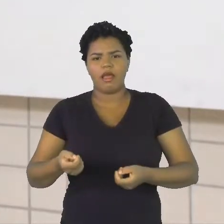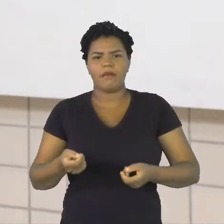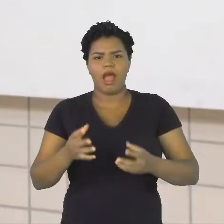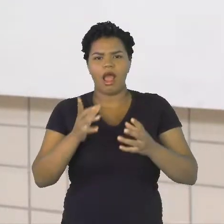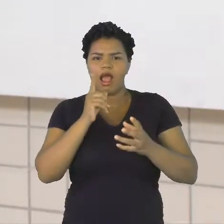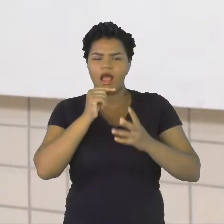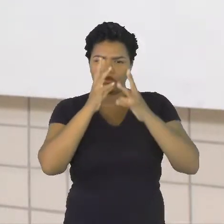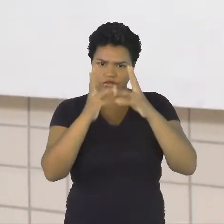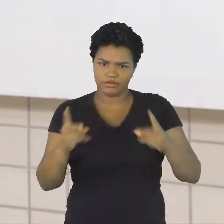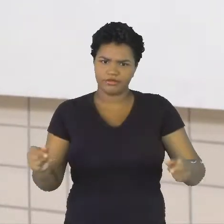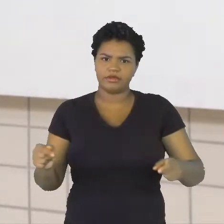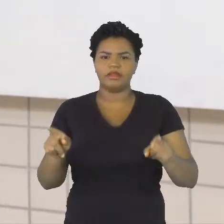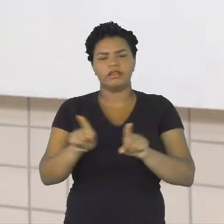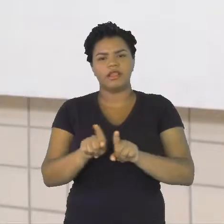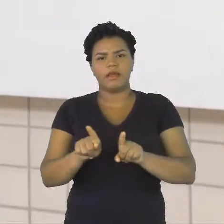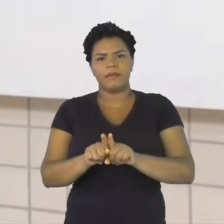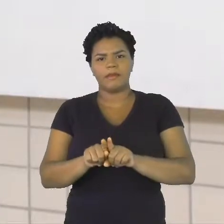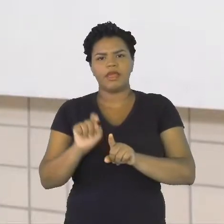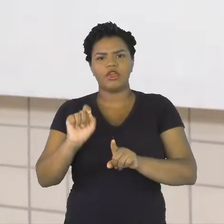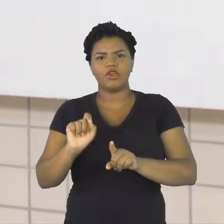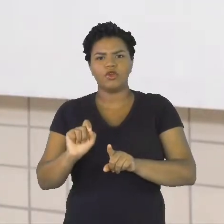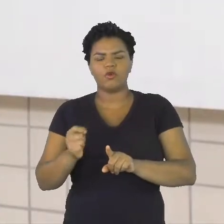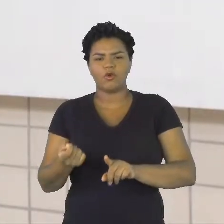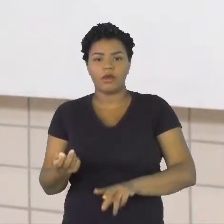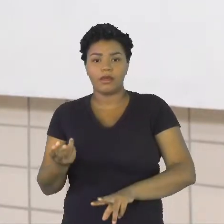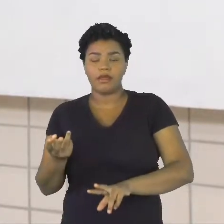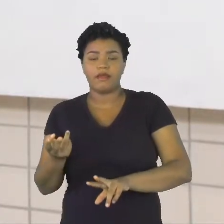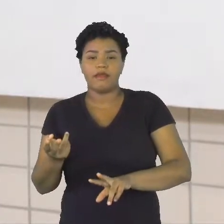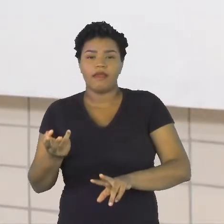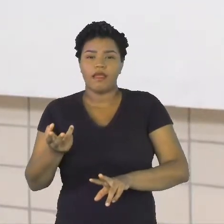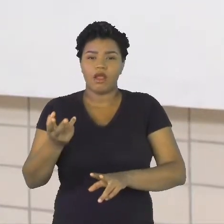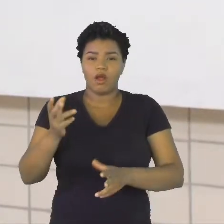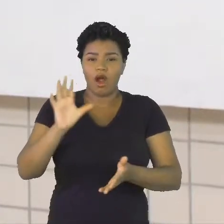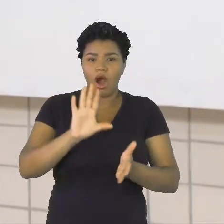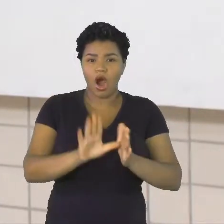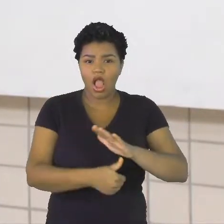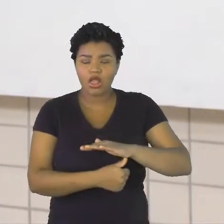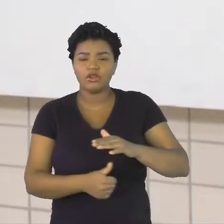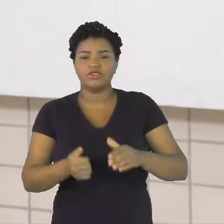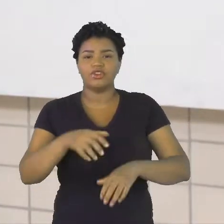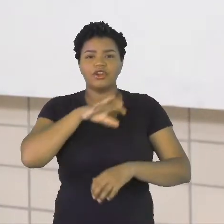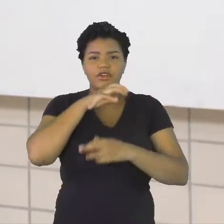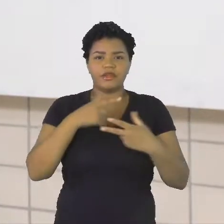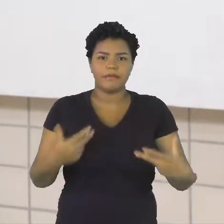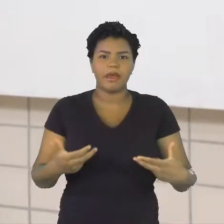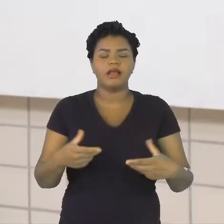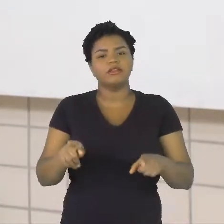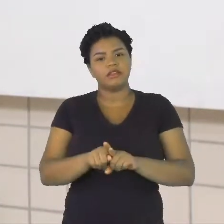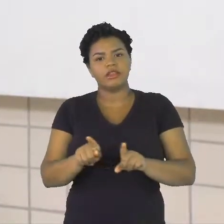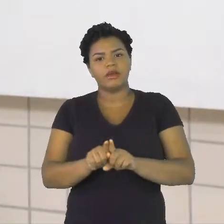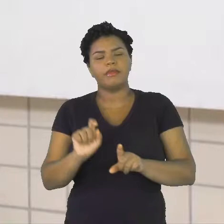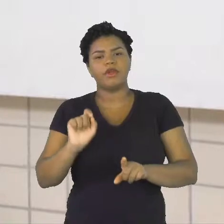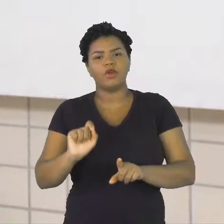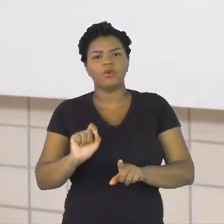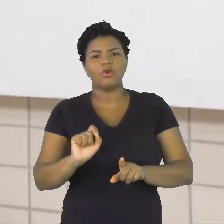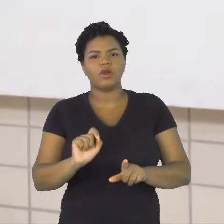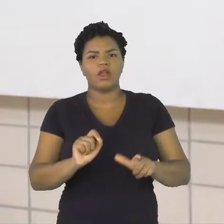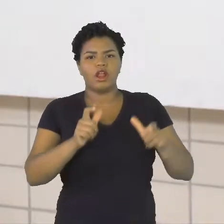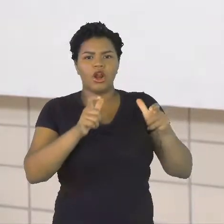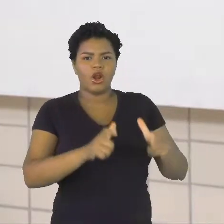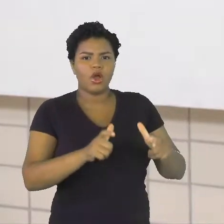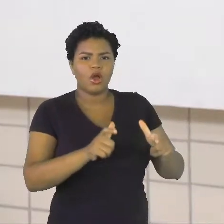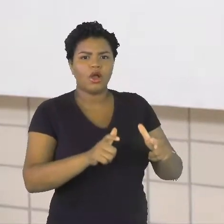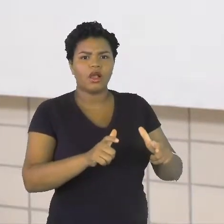trabalha no combate ao garimpo ilegal e que ele tem um projeto bem interessante que protege os animais